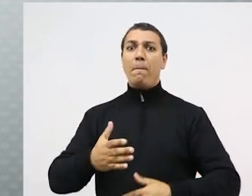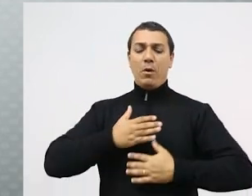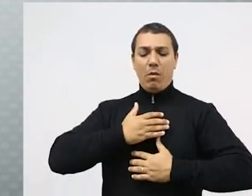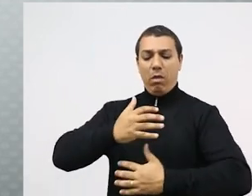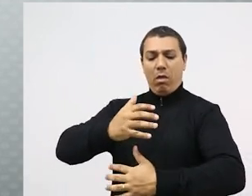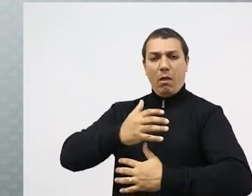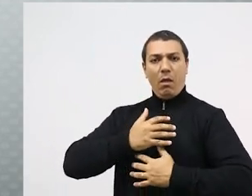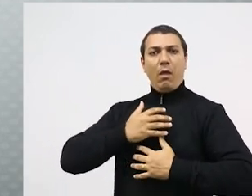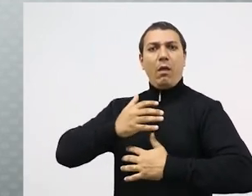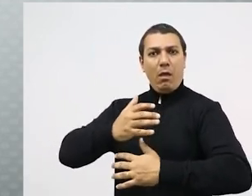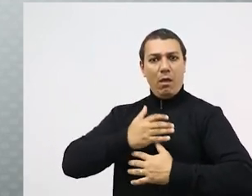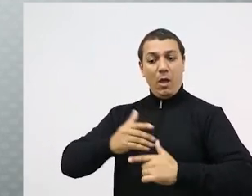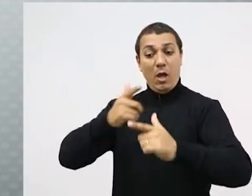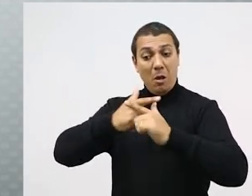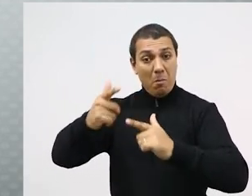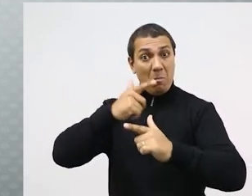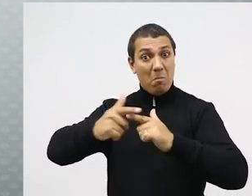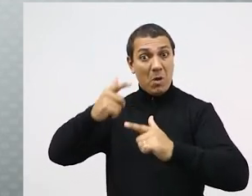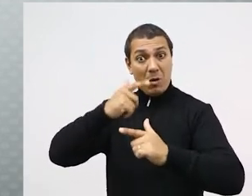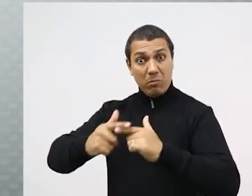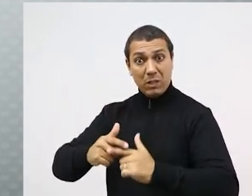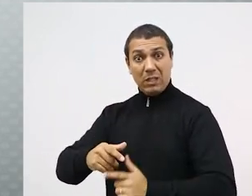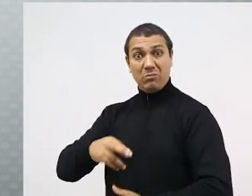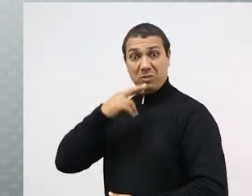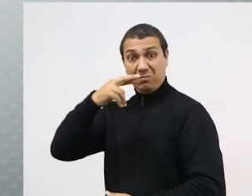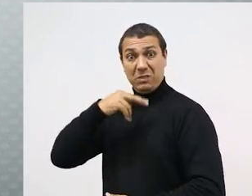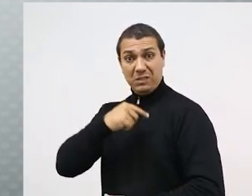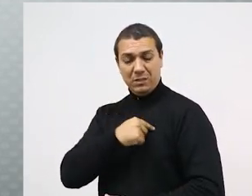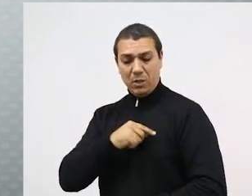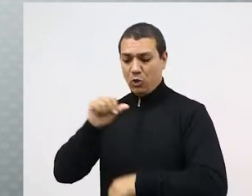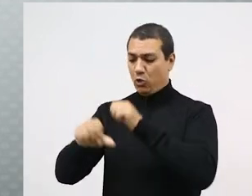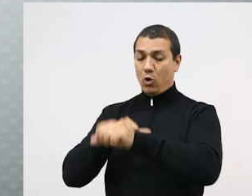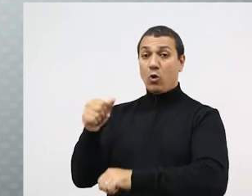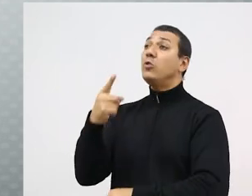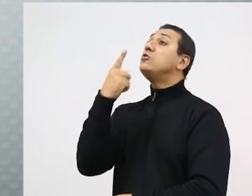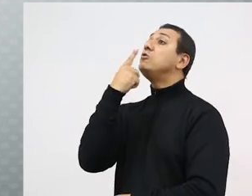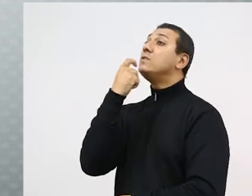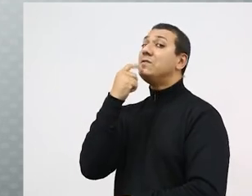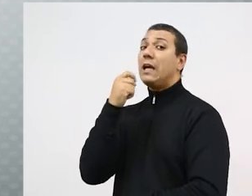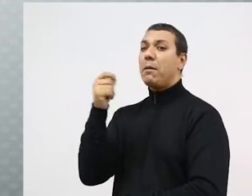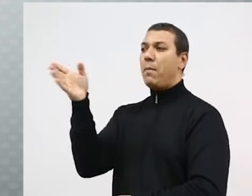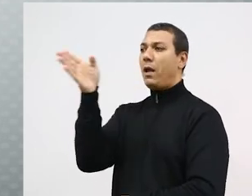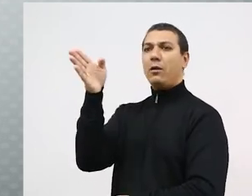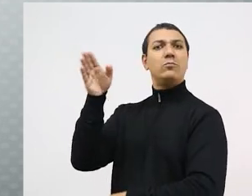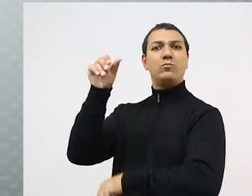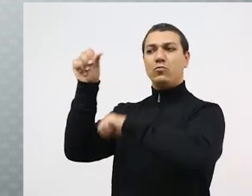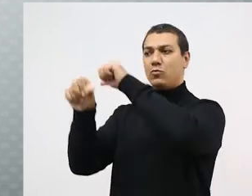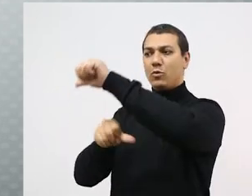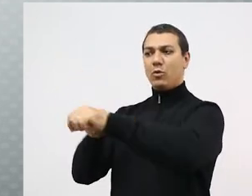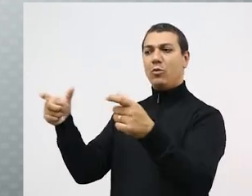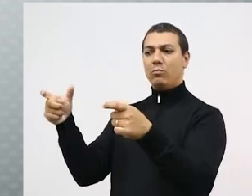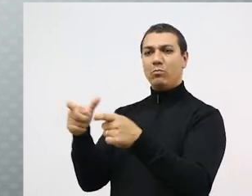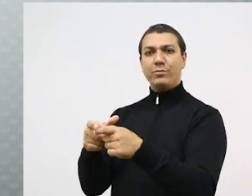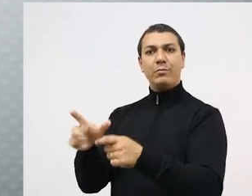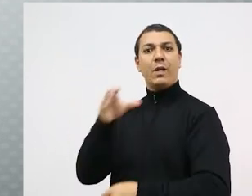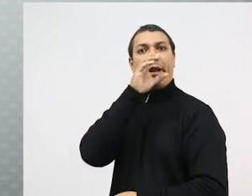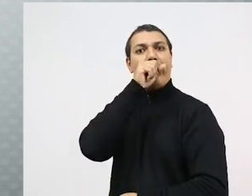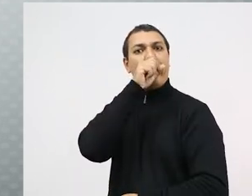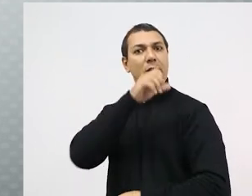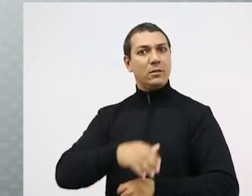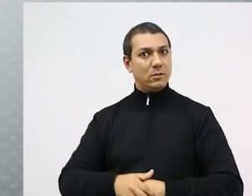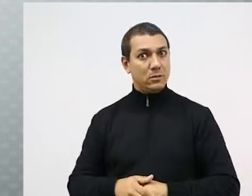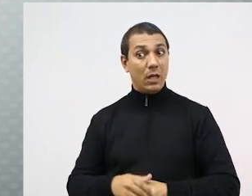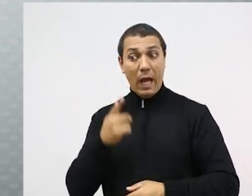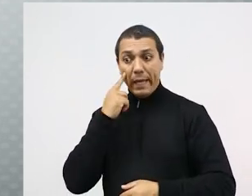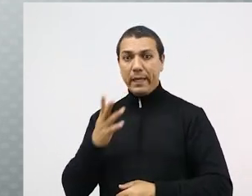grave em UTI fez com que a bandeira passasse de vermelha para laranja e a região pudesse adotar medidas menos rígidas de